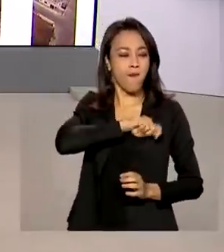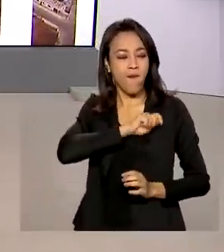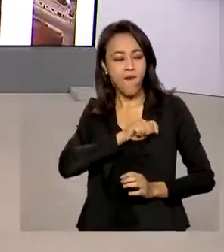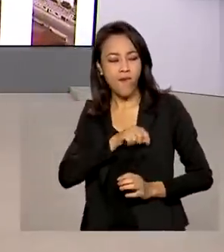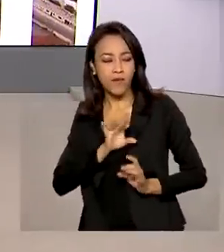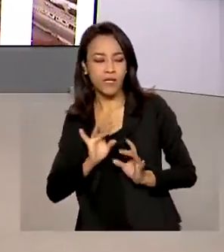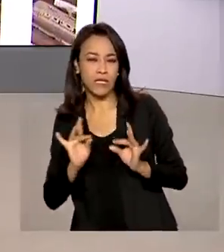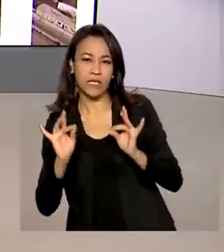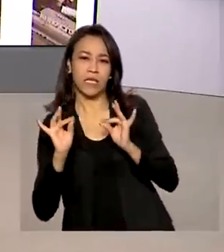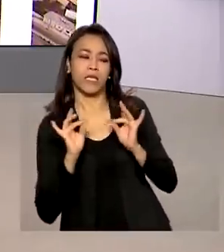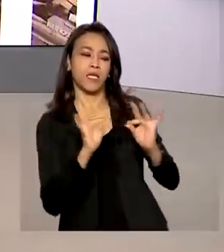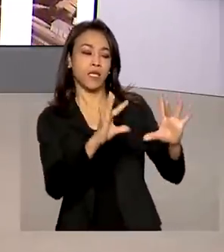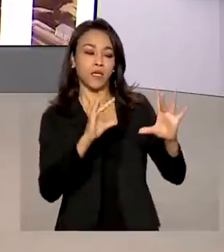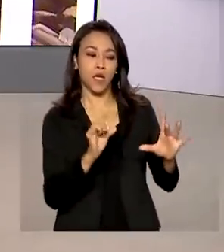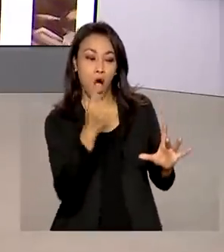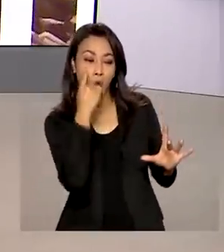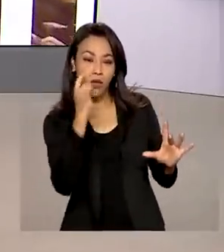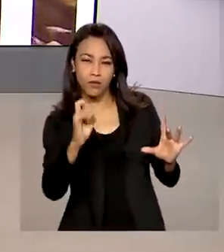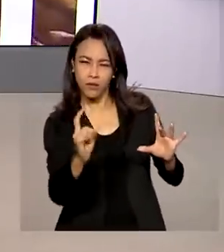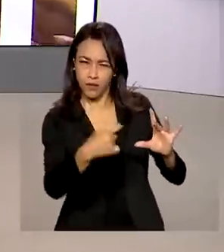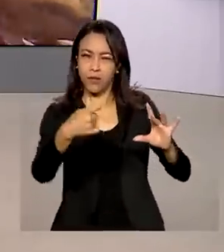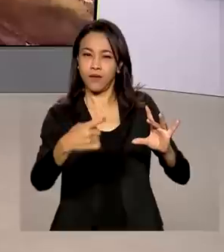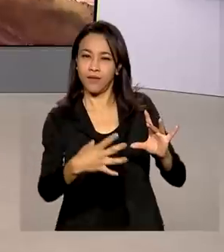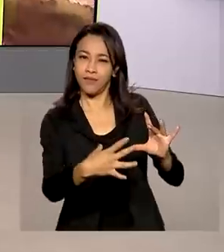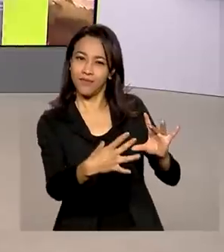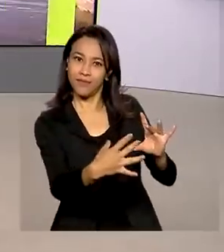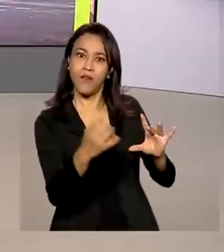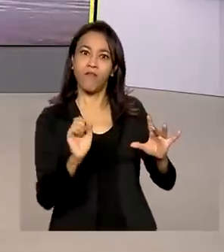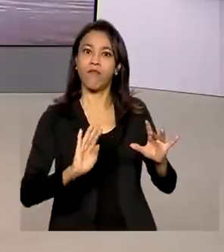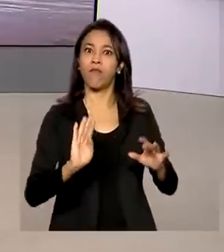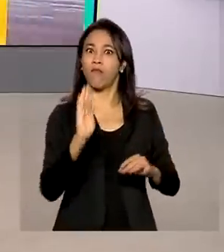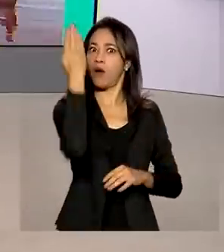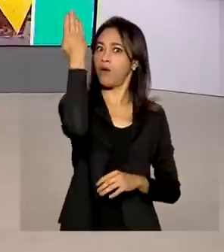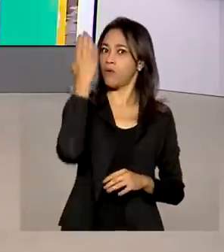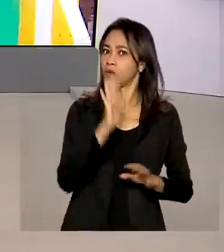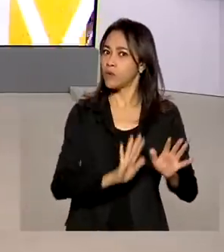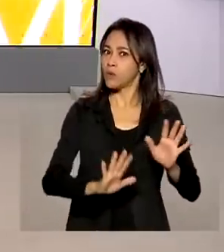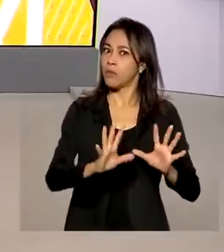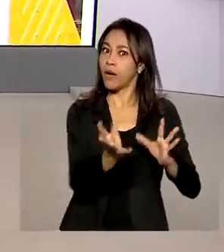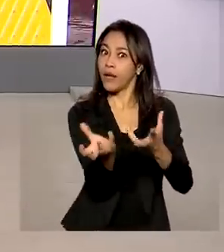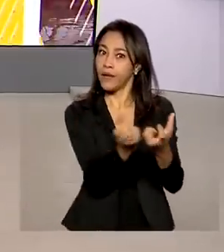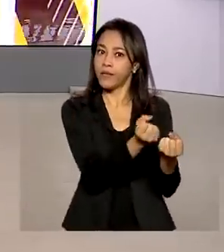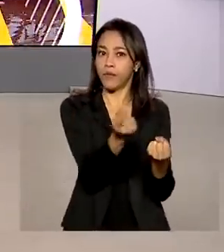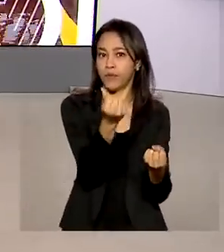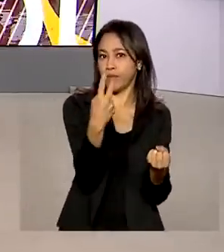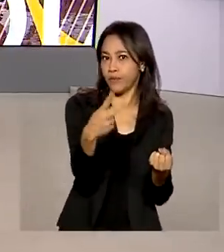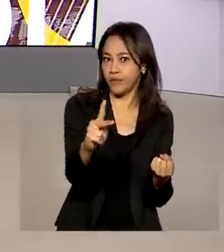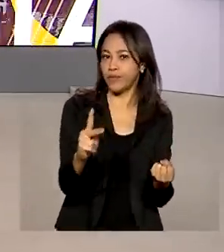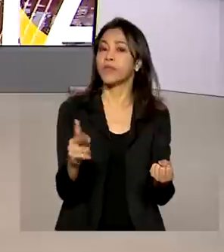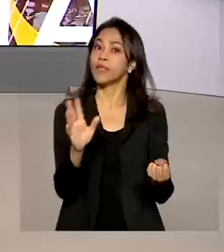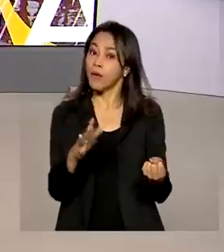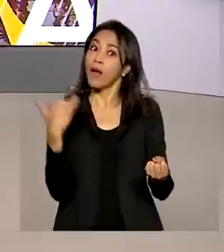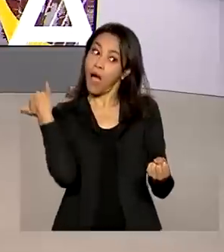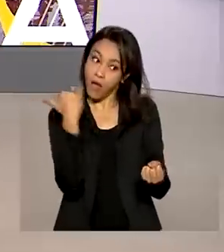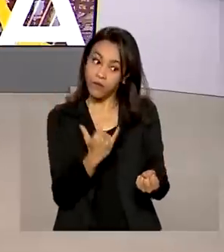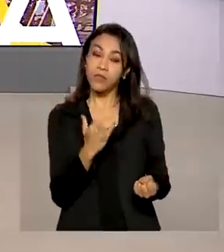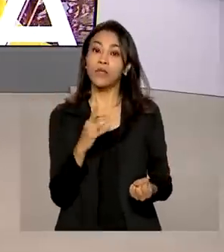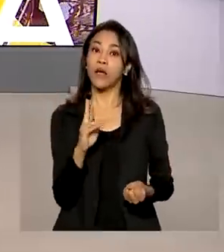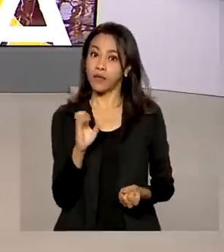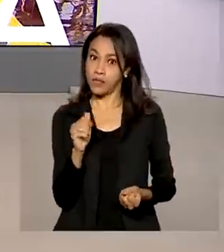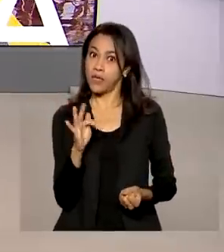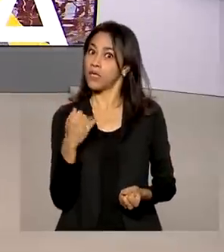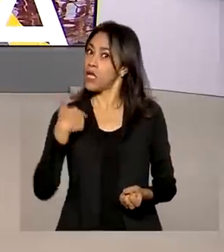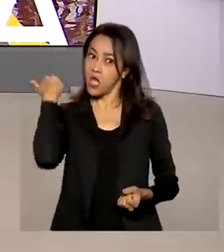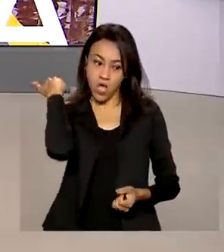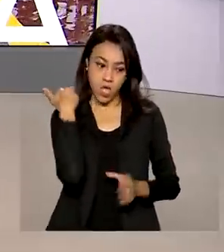tentando convencer os contribuintes a clicar para confirmar um falso cadastro para receber a restituição. A Receita informa que não envia